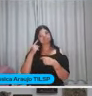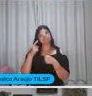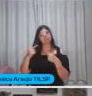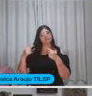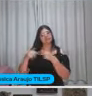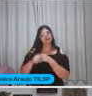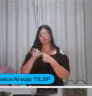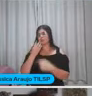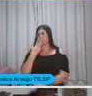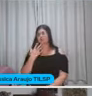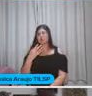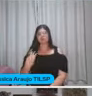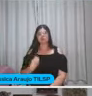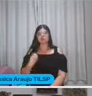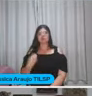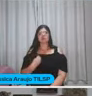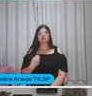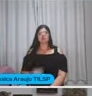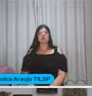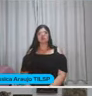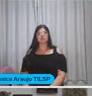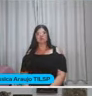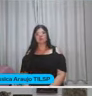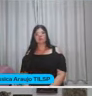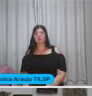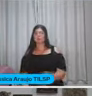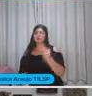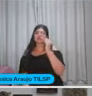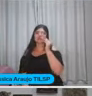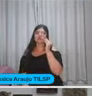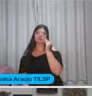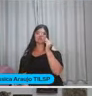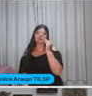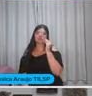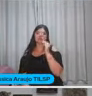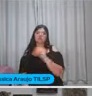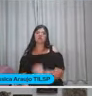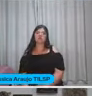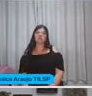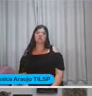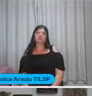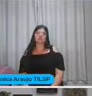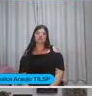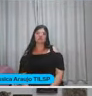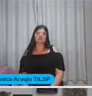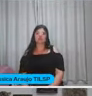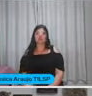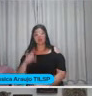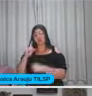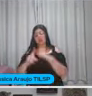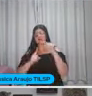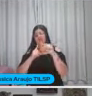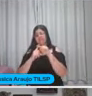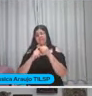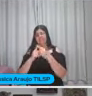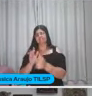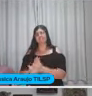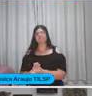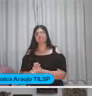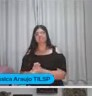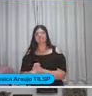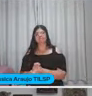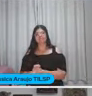vida Pode passar o próximo slide É uma tentativa De ir além Uma tentativa De fazer coisa Da